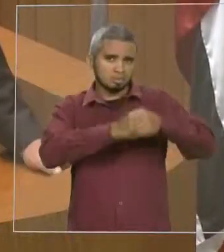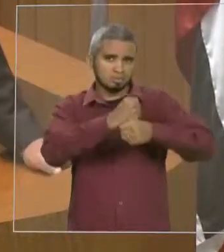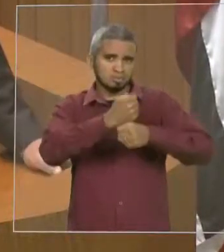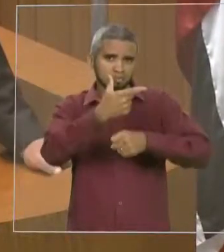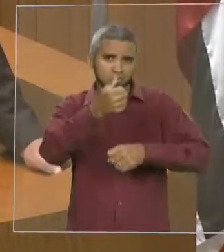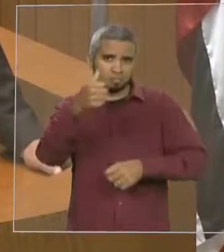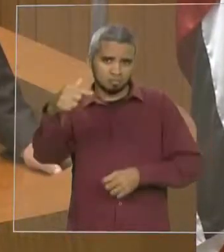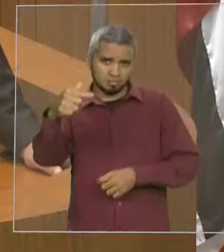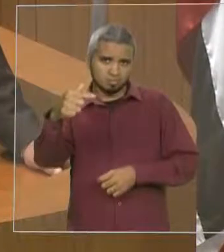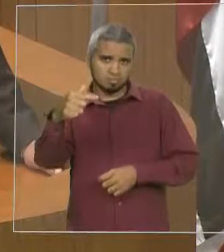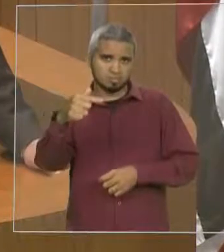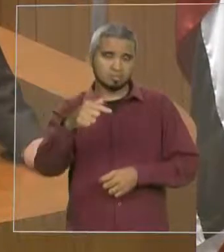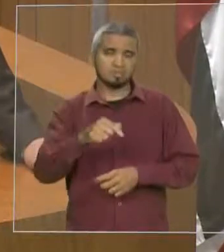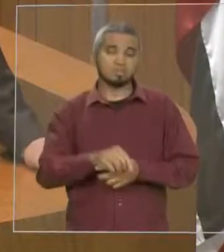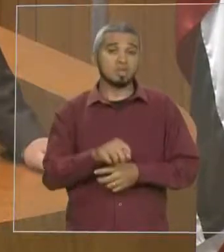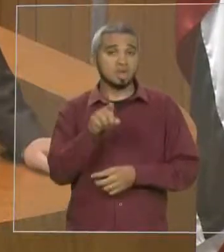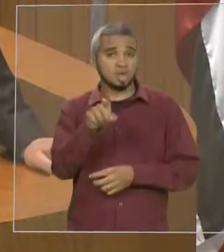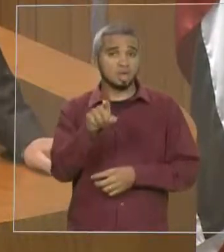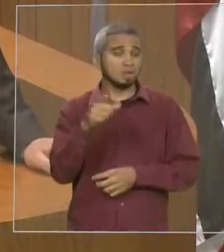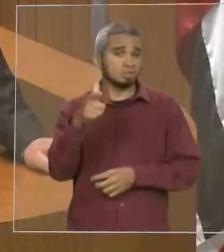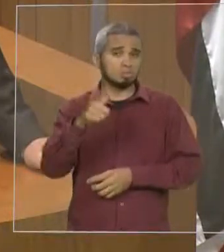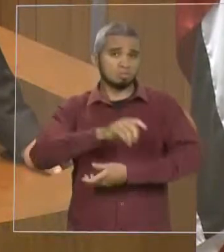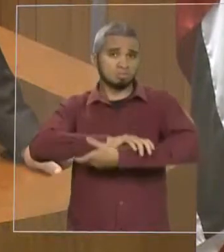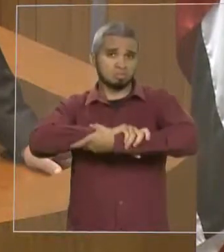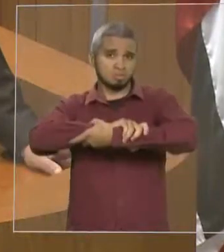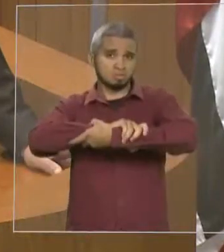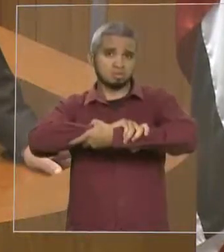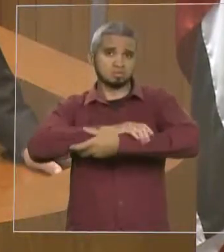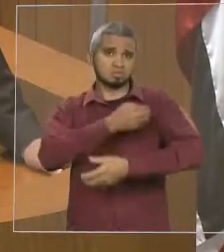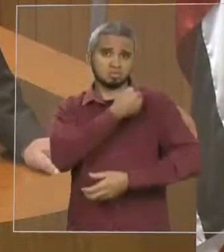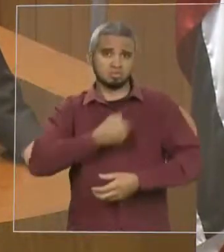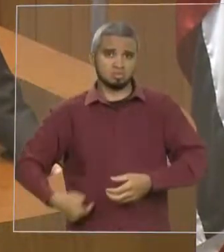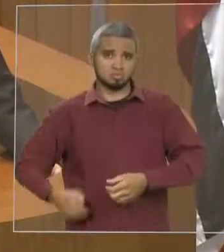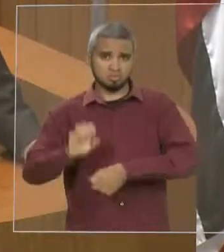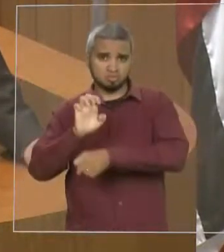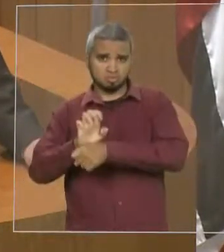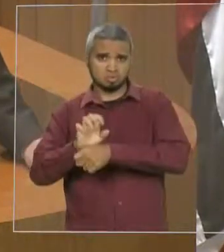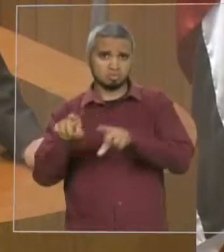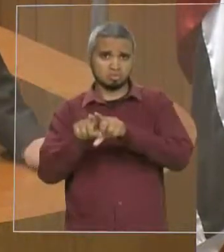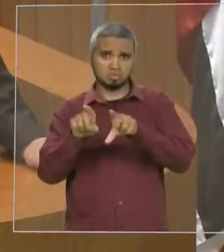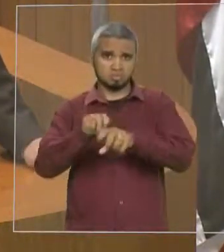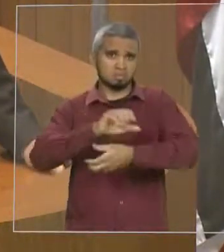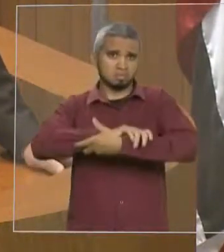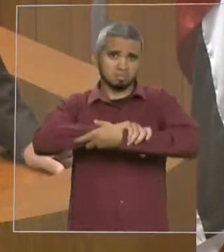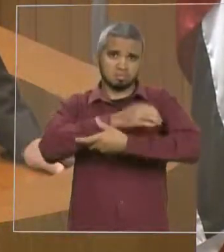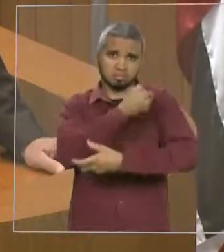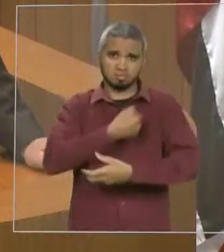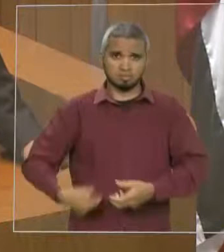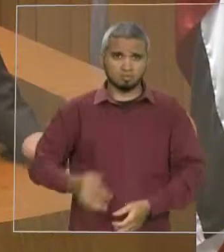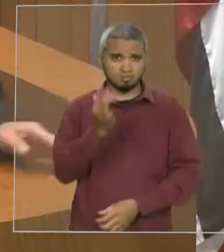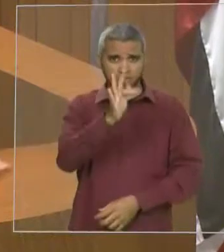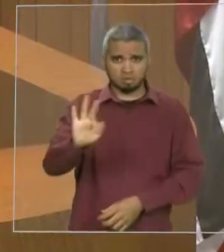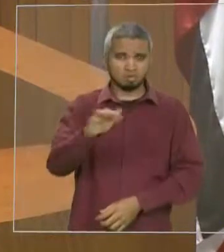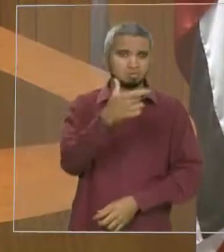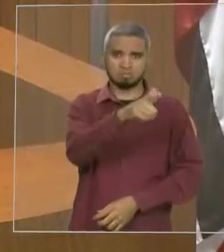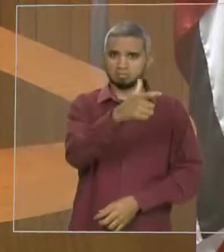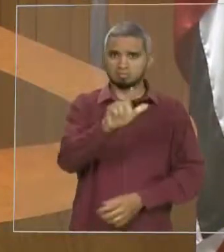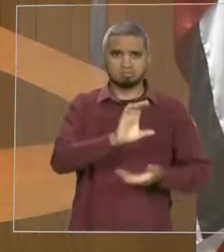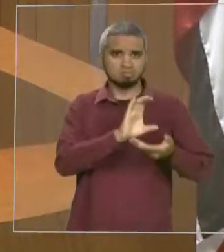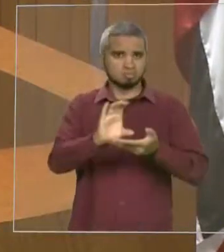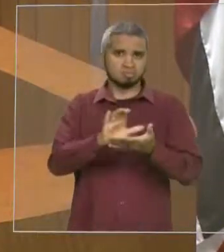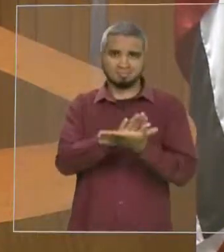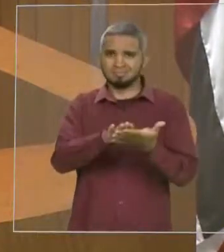do governo do Estado ou do governo federal, a realização de uma série de obras e serviços no município feitos